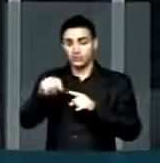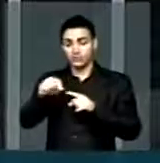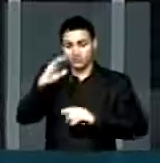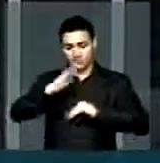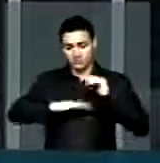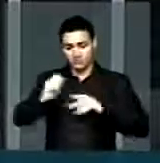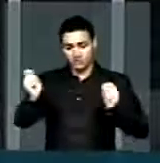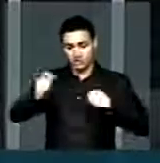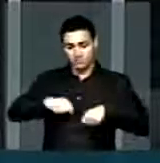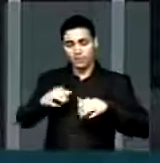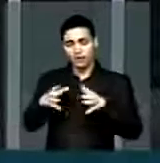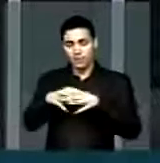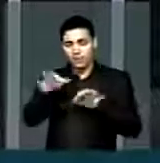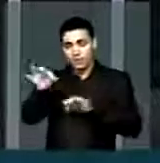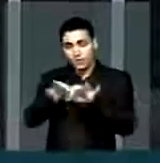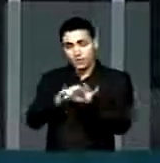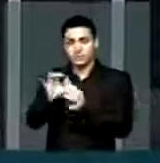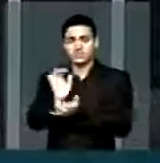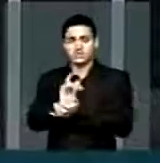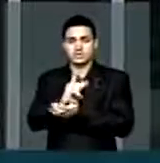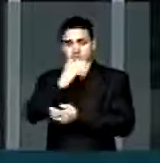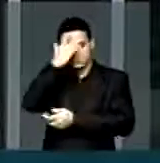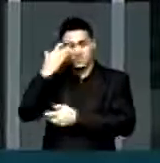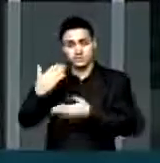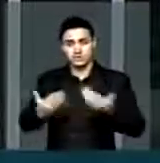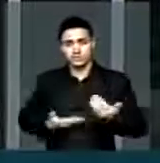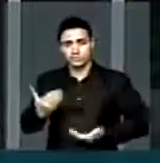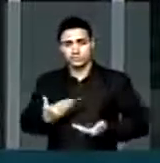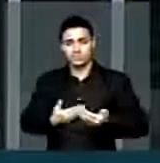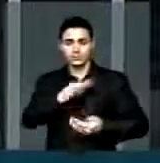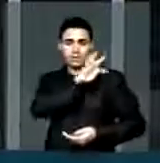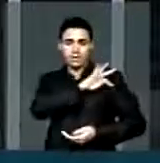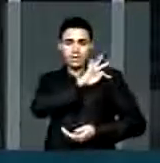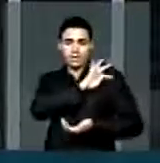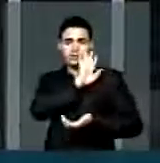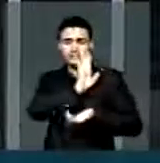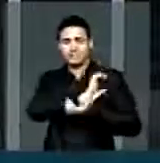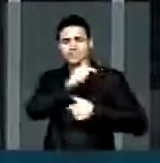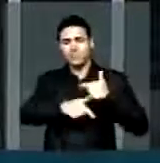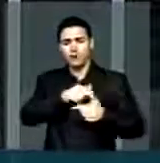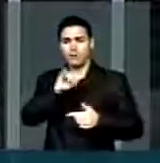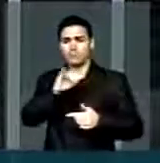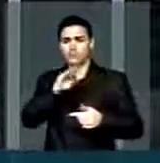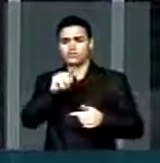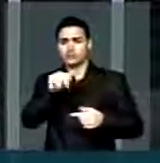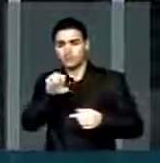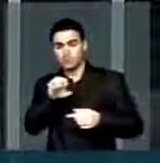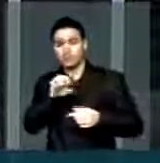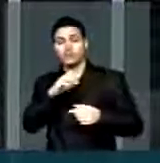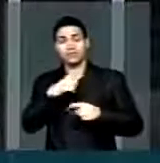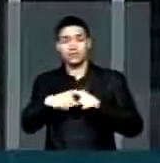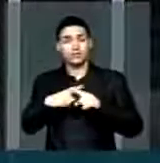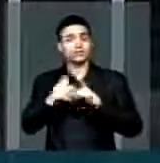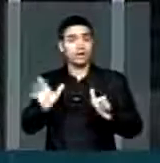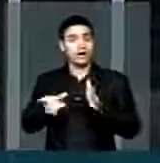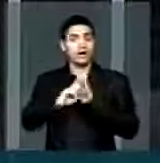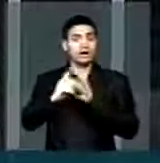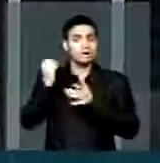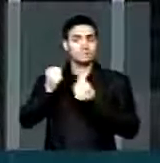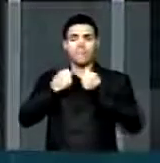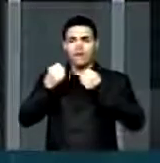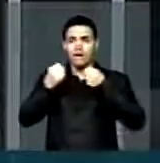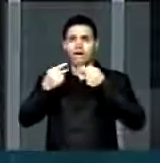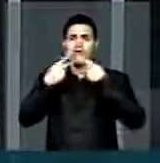capacidade de organização dos servidores, dos técnicos, daqueles que fazem o IBGE, que manifestaram a sua